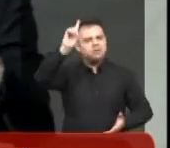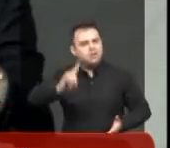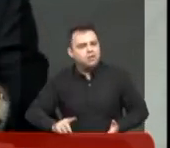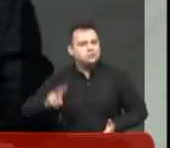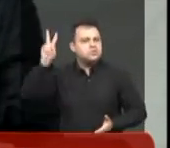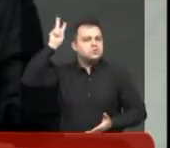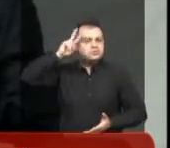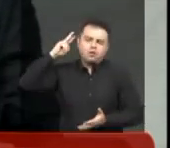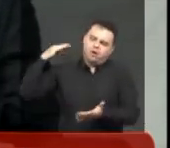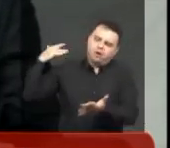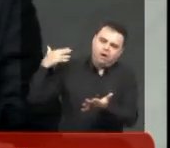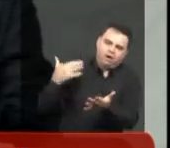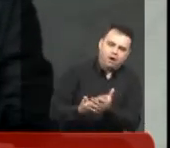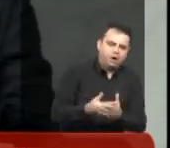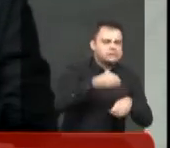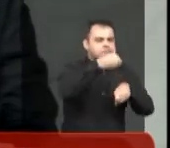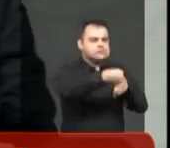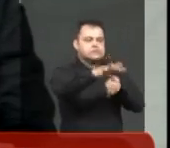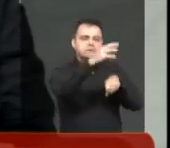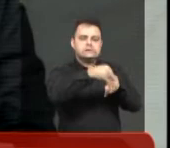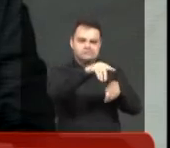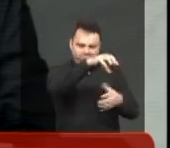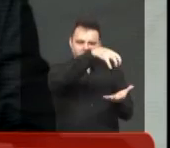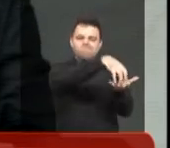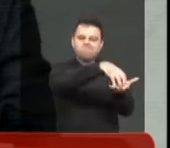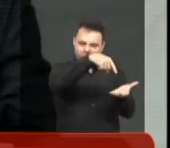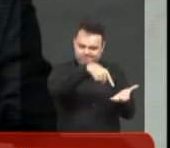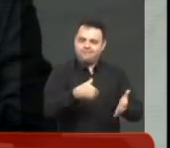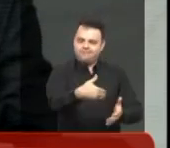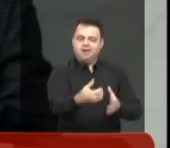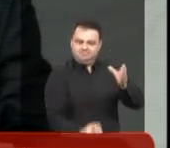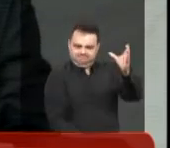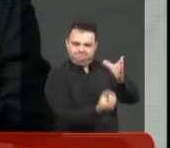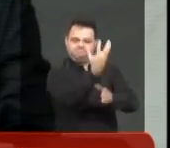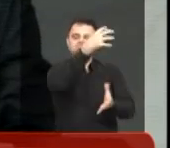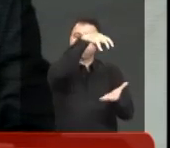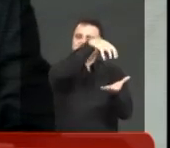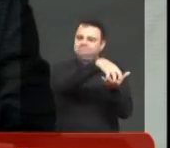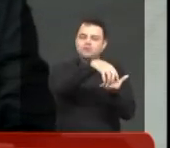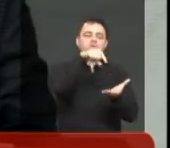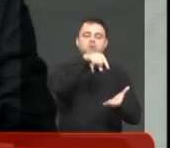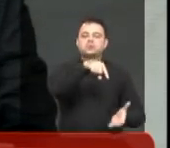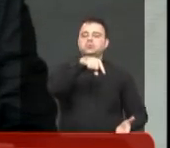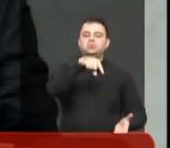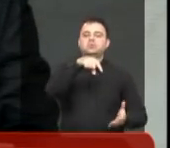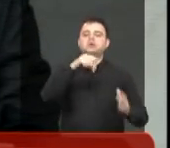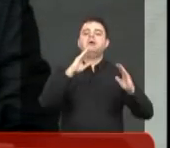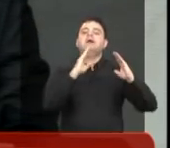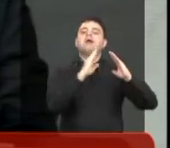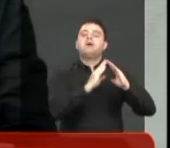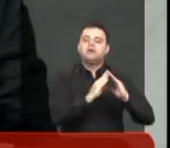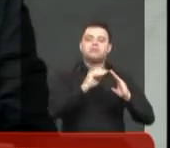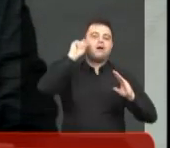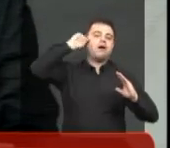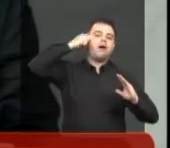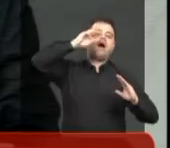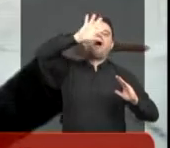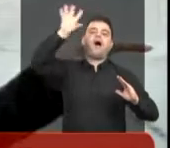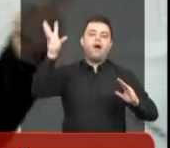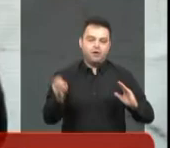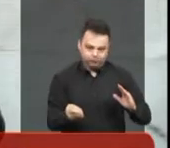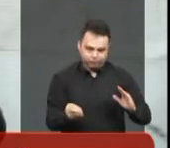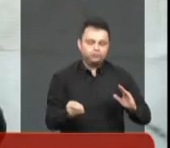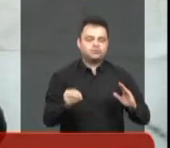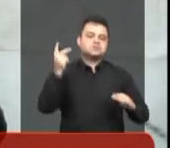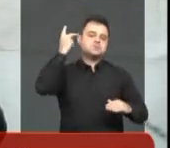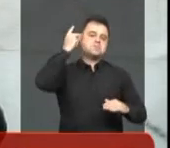direitos e toda a história dos afrodescendentes. Então, nós vamos receber aqui em Rio Preto uma unidade, uma Casa Afro São Paulo-Brasil. Inclusive, o